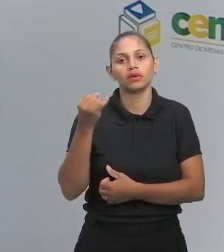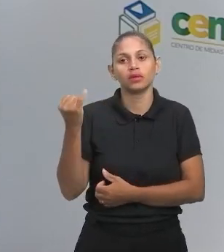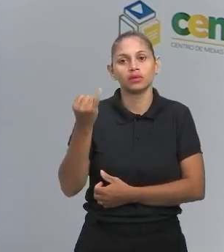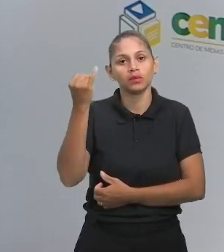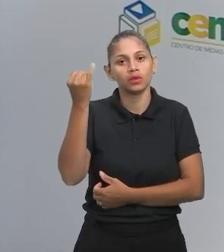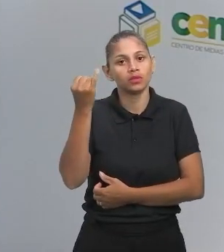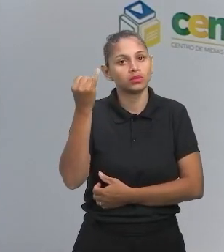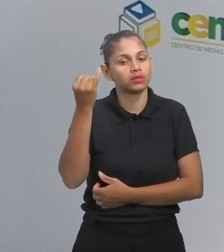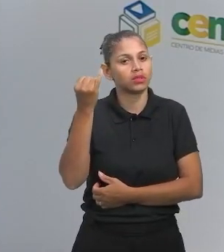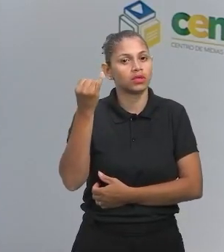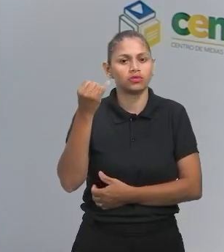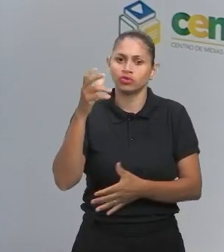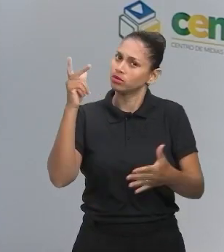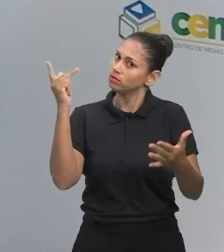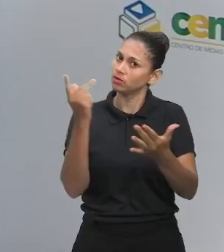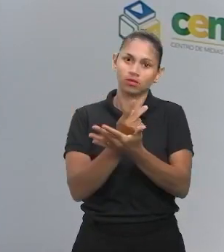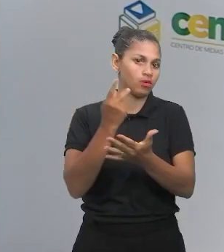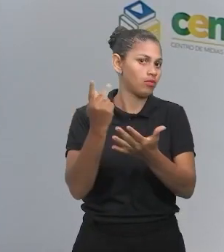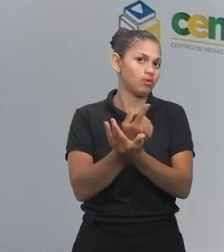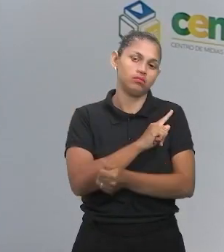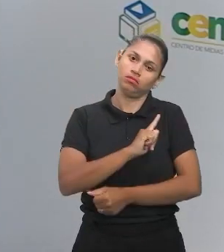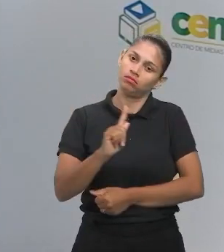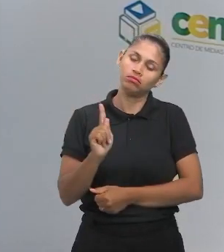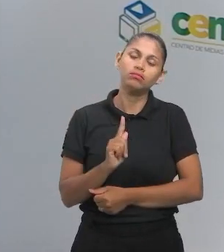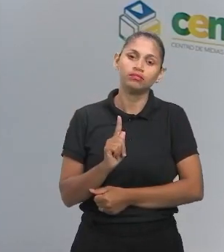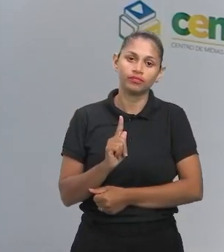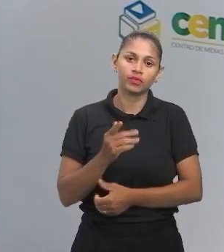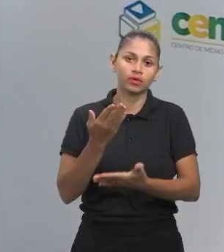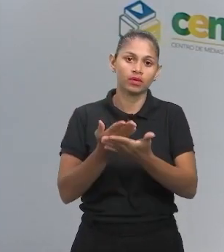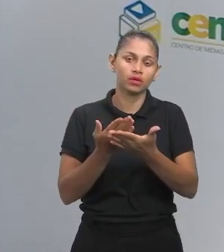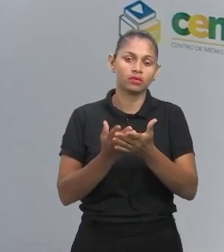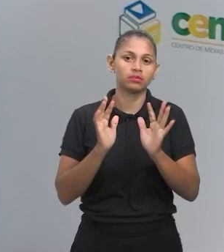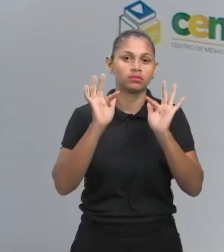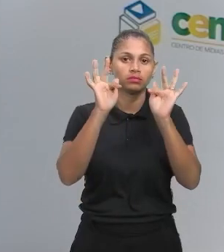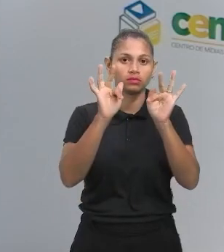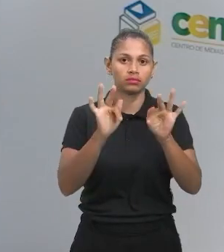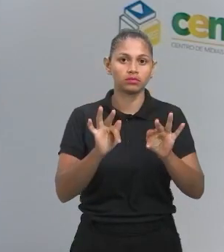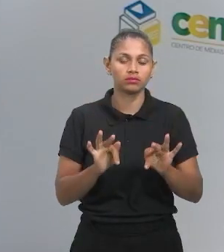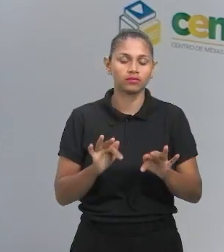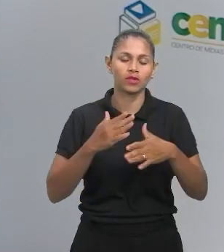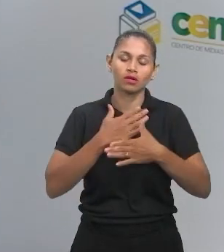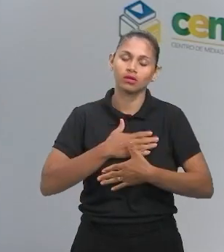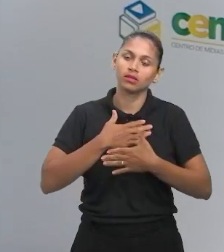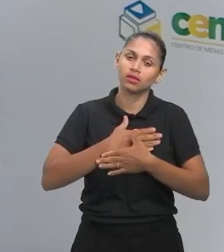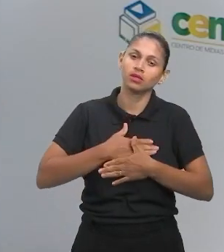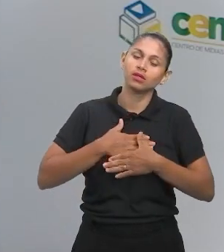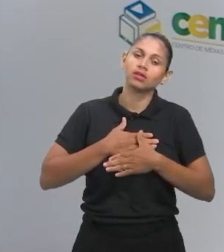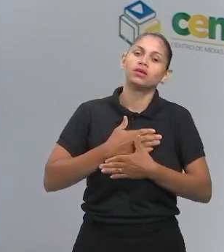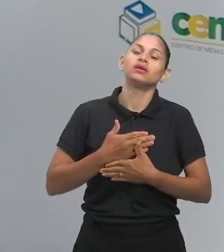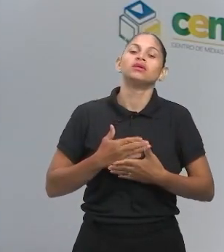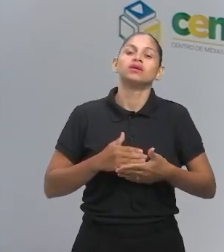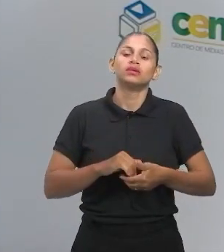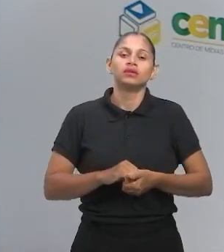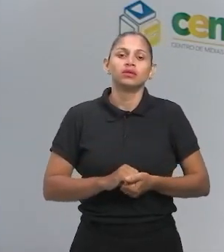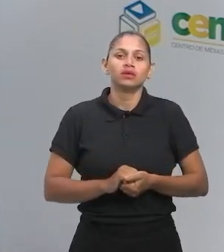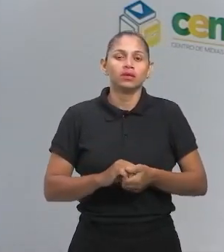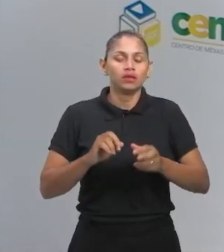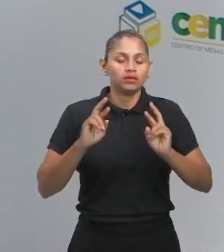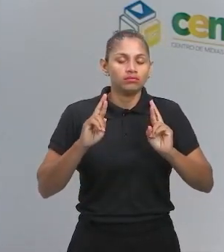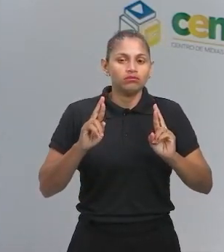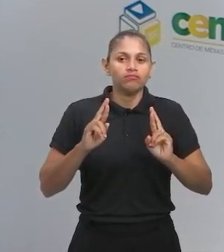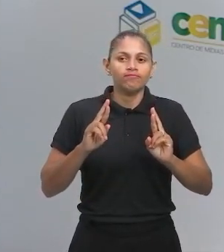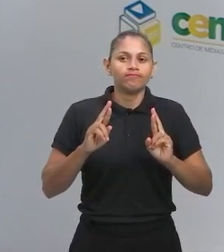errar esse tipo de questão. Beleza? Então, na aula de hoje, ficamos por aqui. Espero que você tenha gostado. Espero que você tenha se divertido.